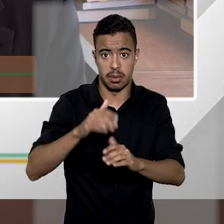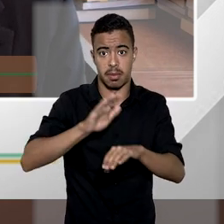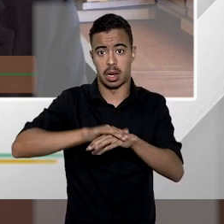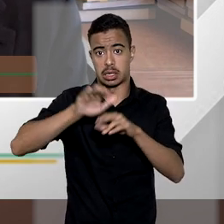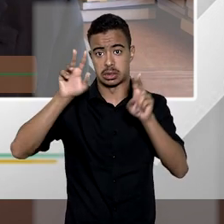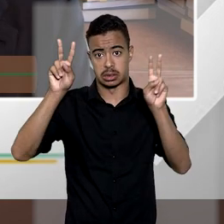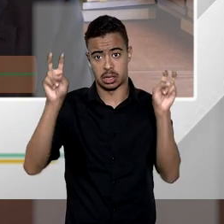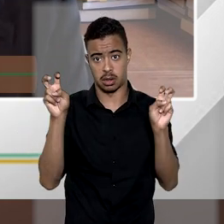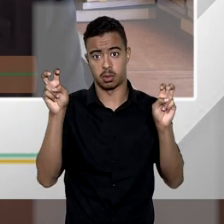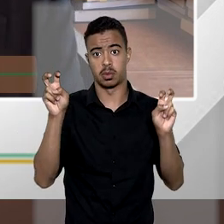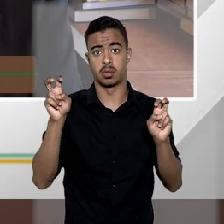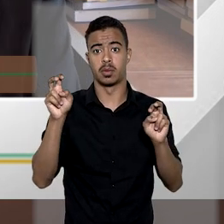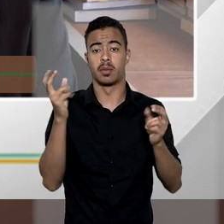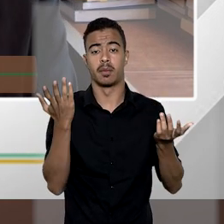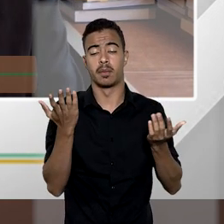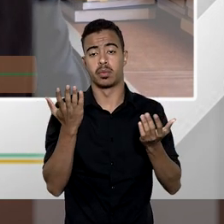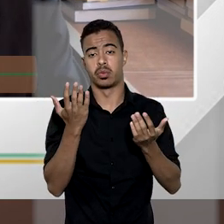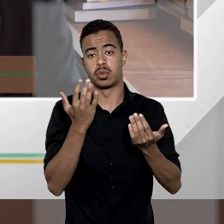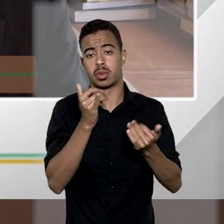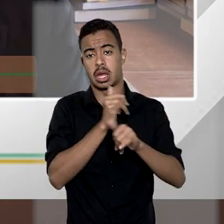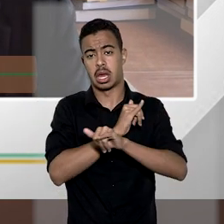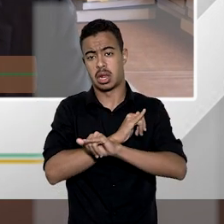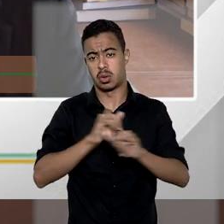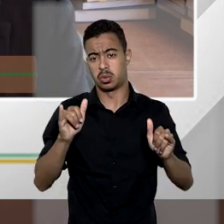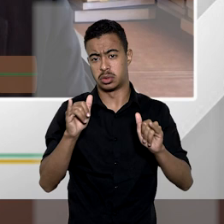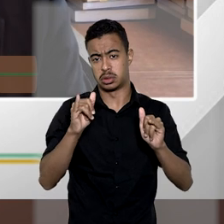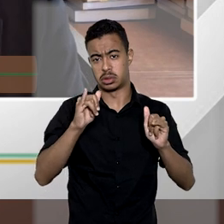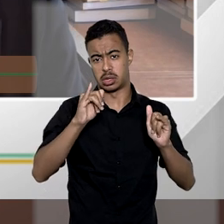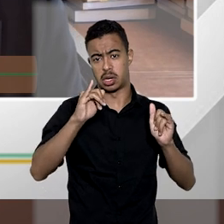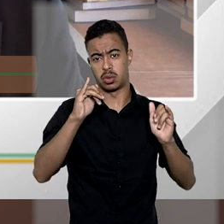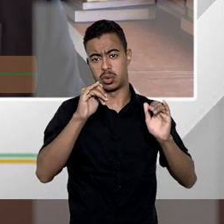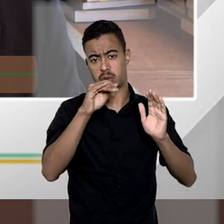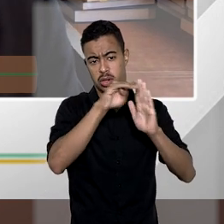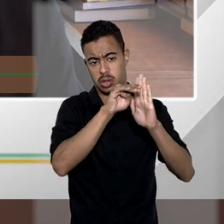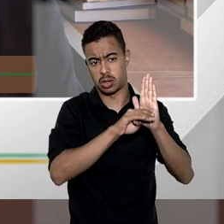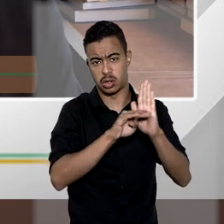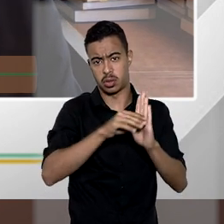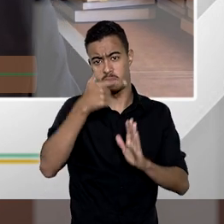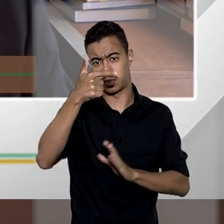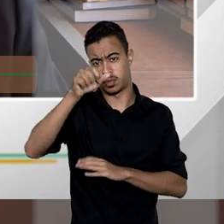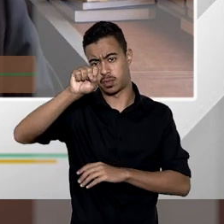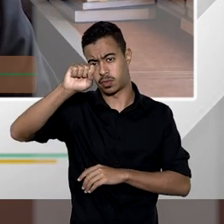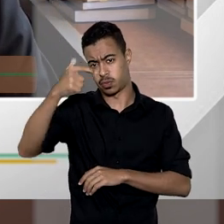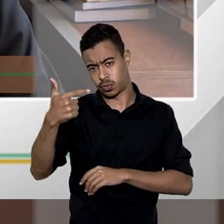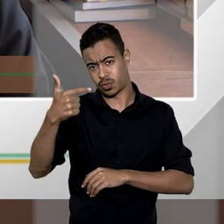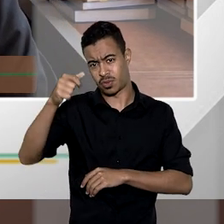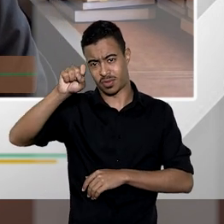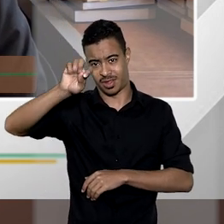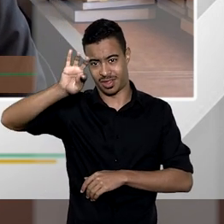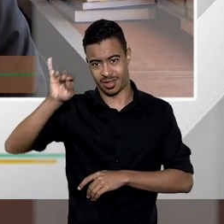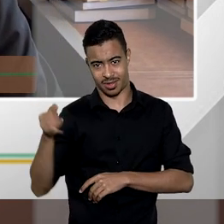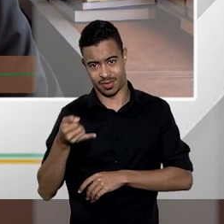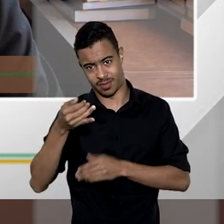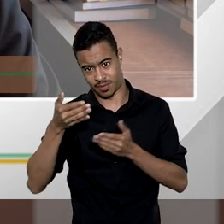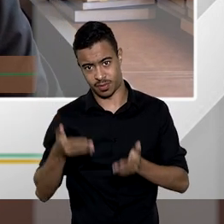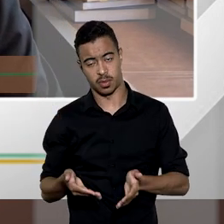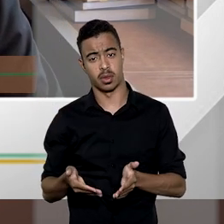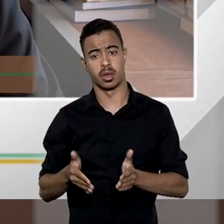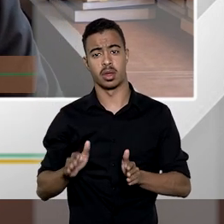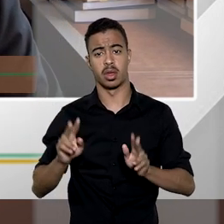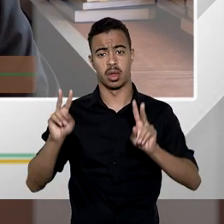na temática no enunciado da tese 282 do STJ que trata